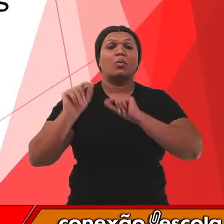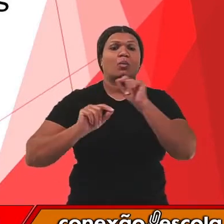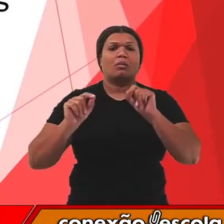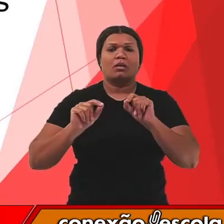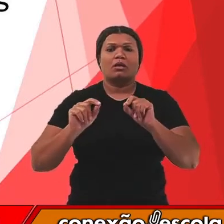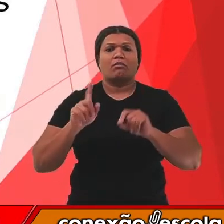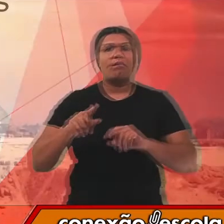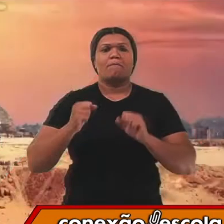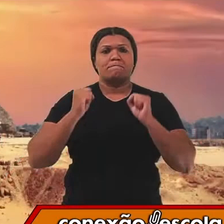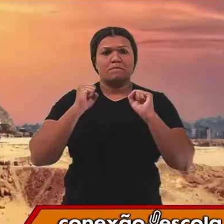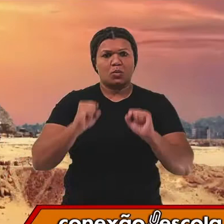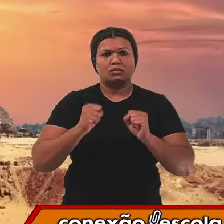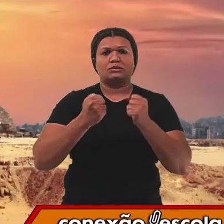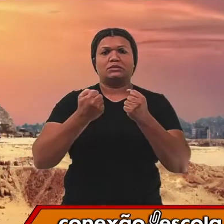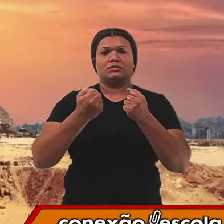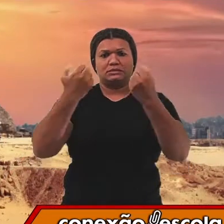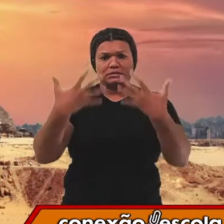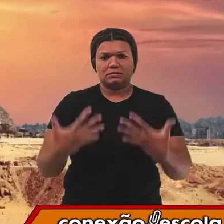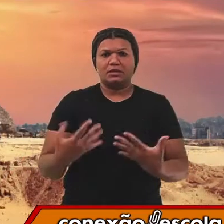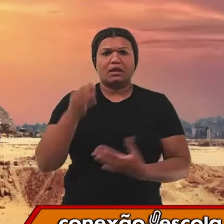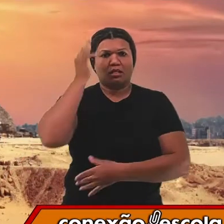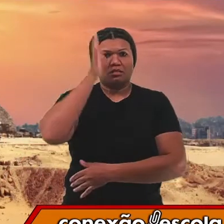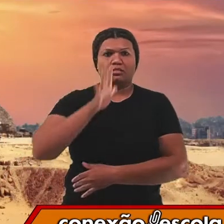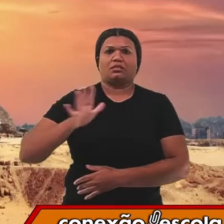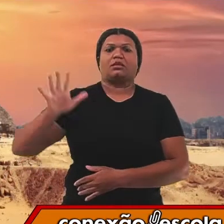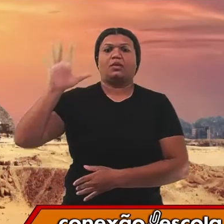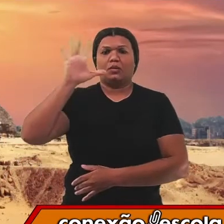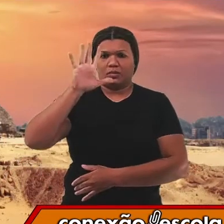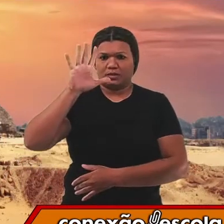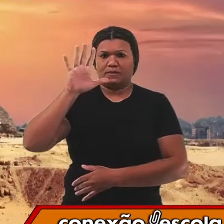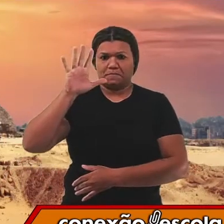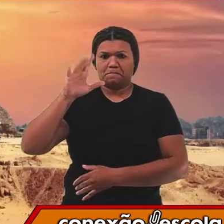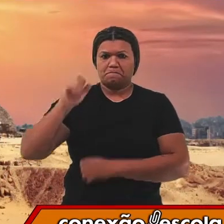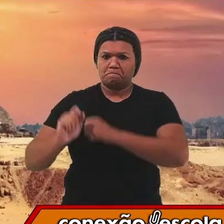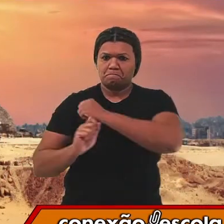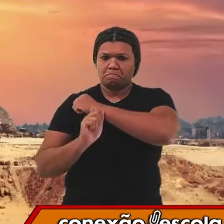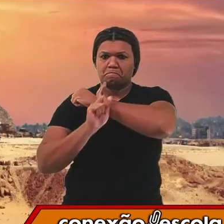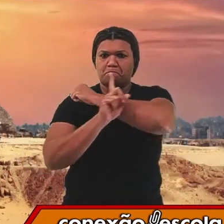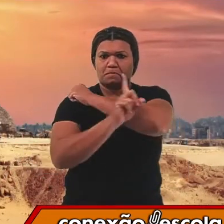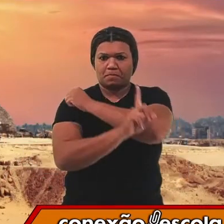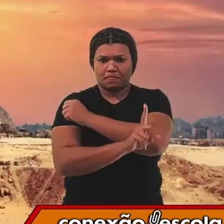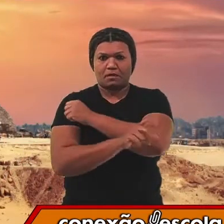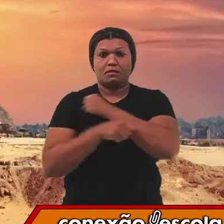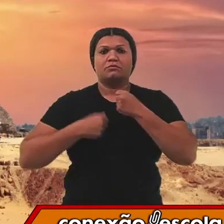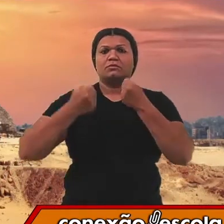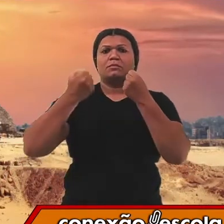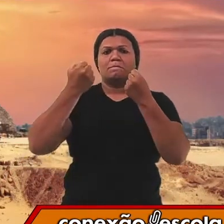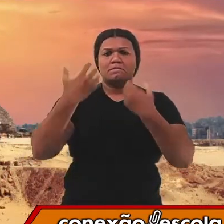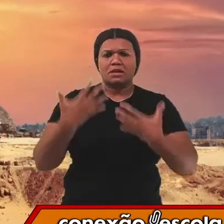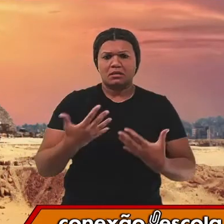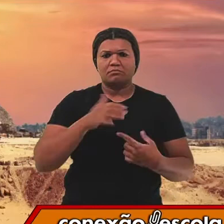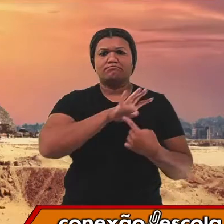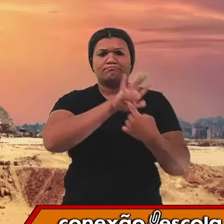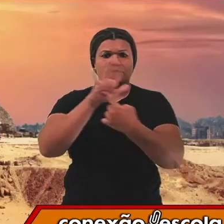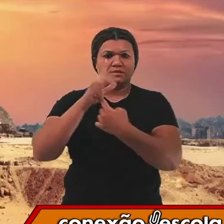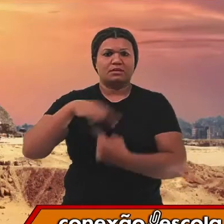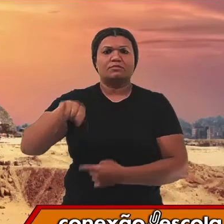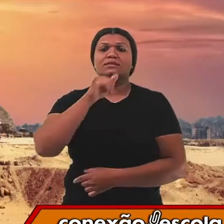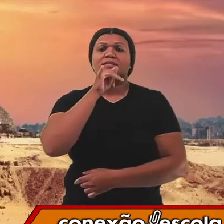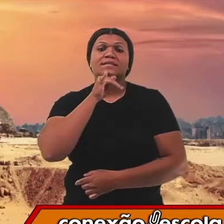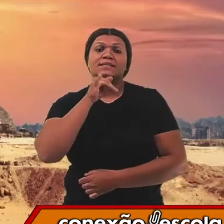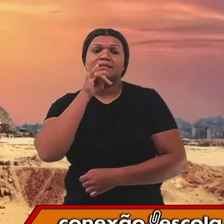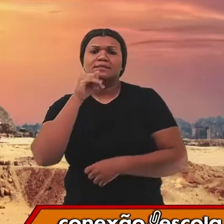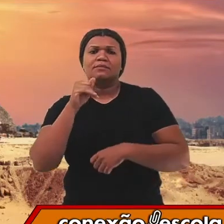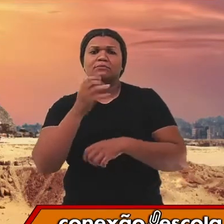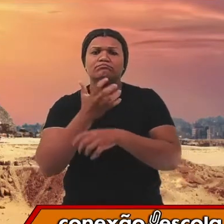falar da teoria da evolução. Eu vou apresentar para vocês aqui alguns exemplos de fósseis para que nós tenhamos